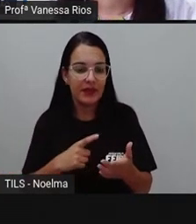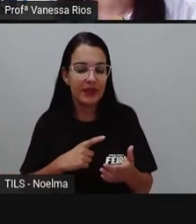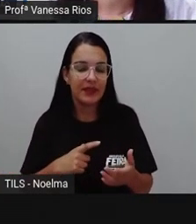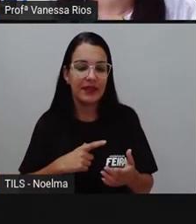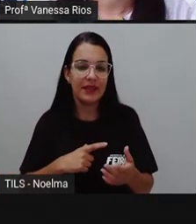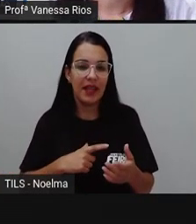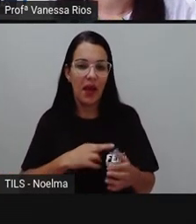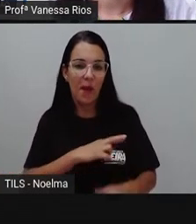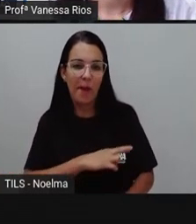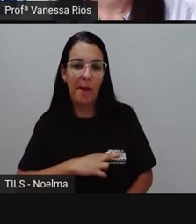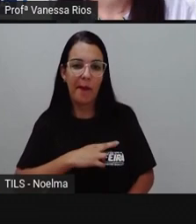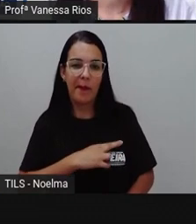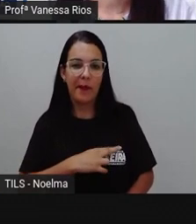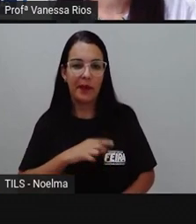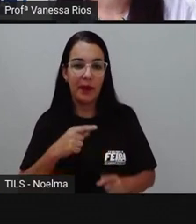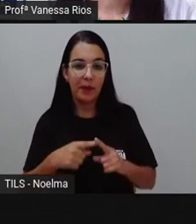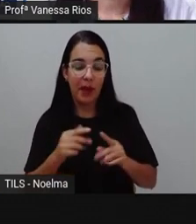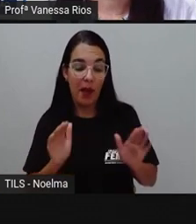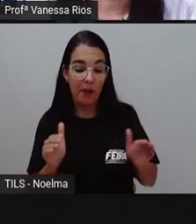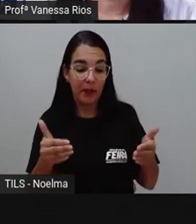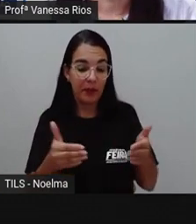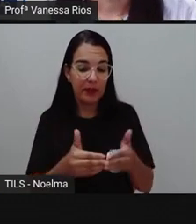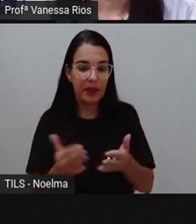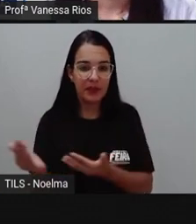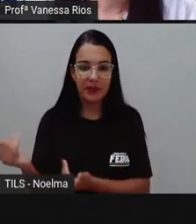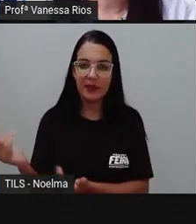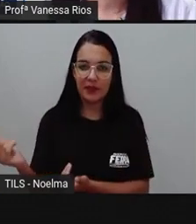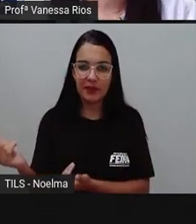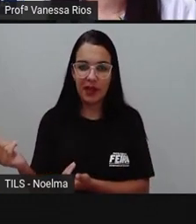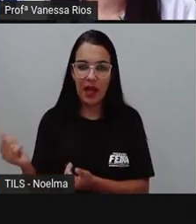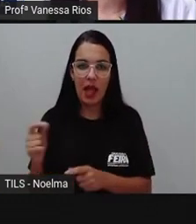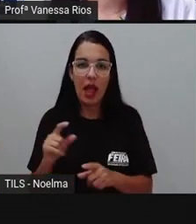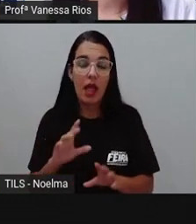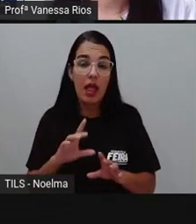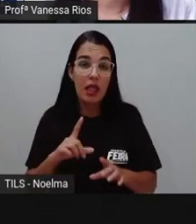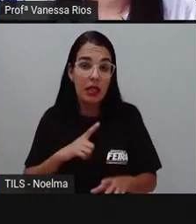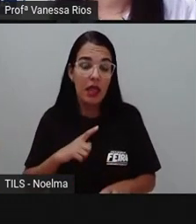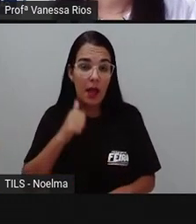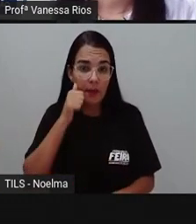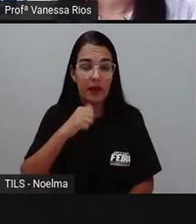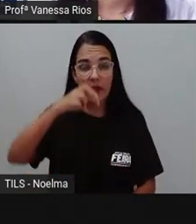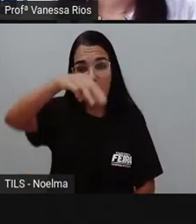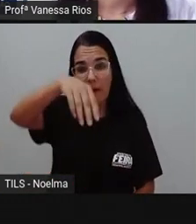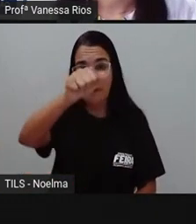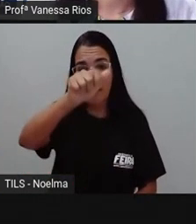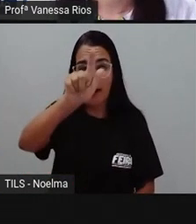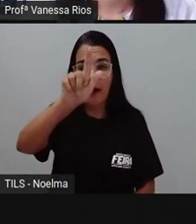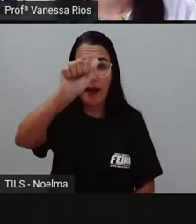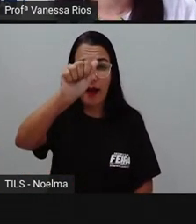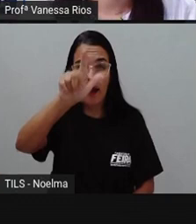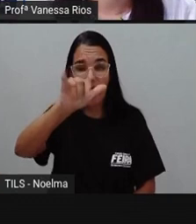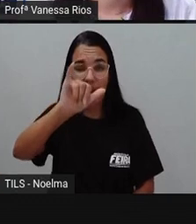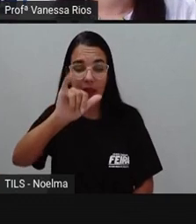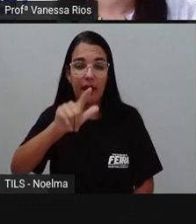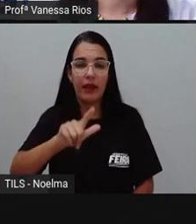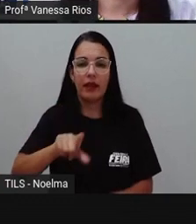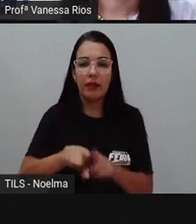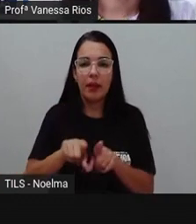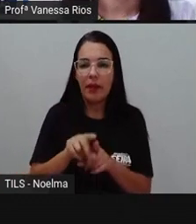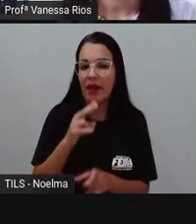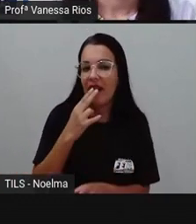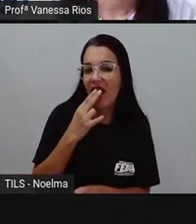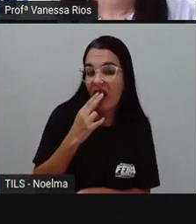com o público-alvo da turma da Mônica Jô. Tanto Magali quanto os sempre maravilhosos Mônica e